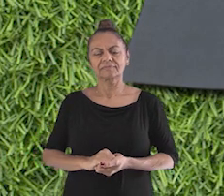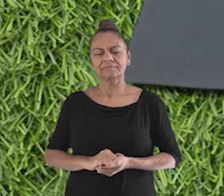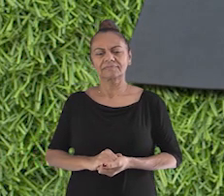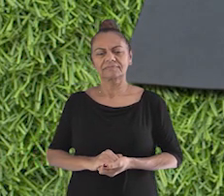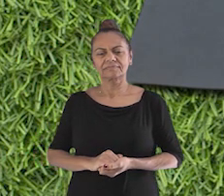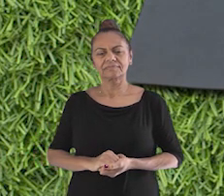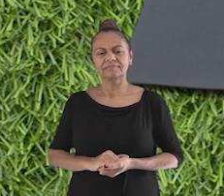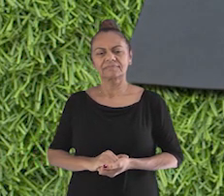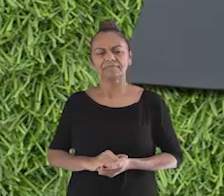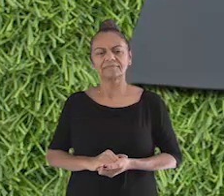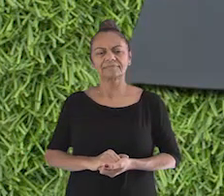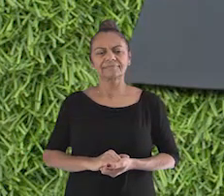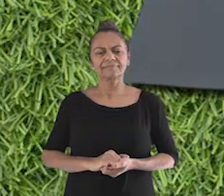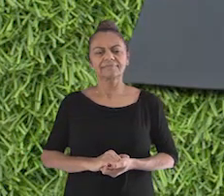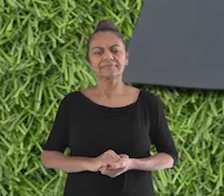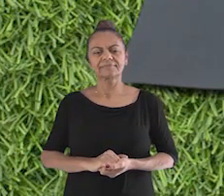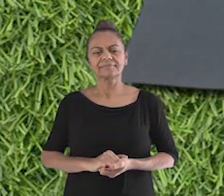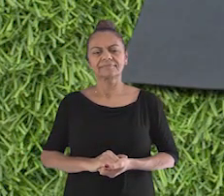Assim.